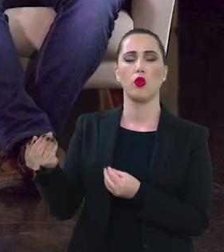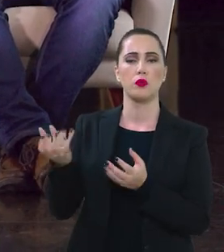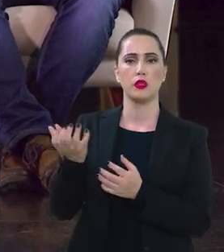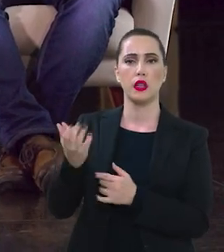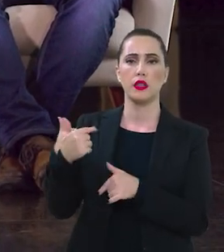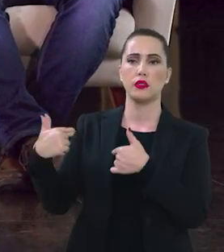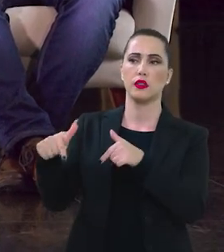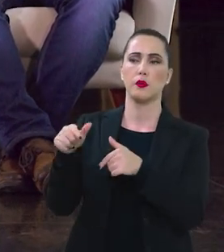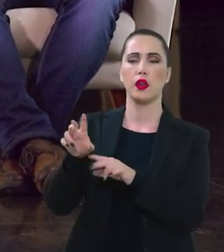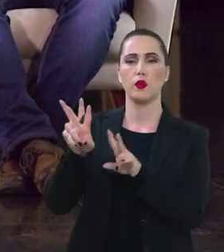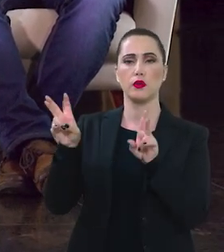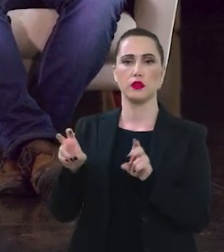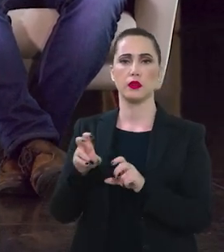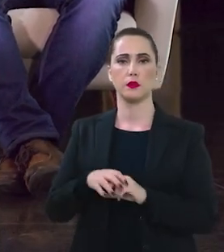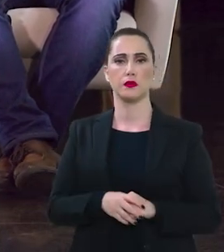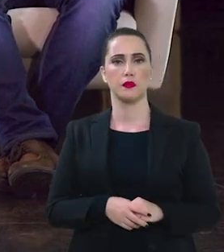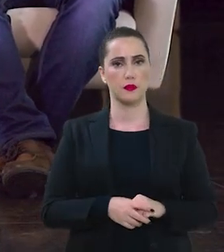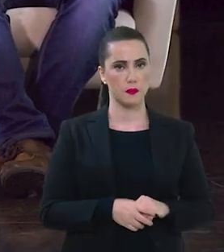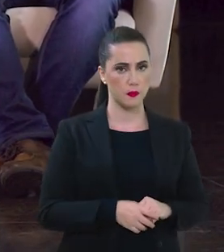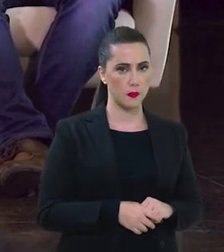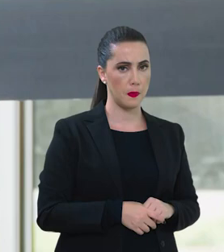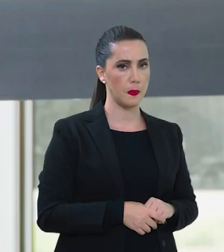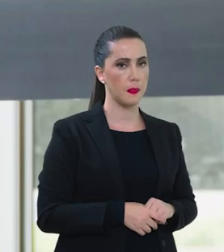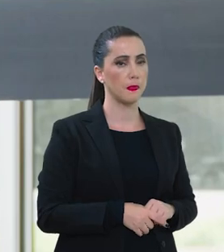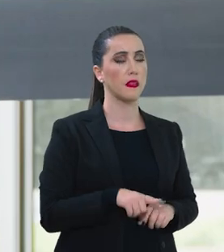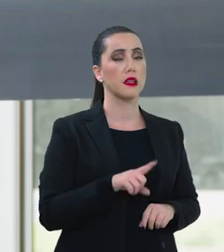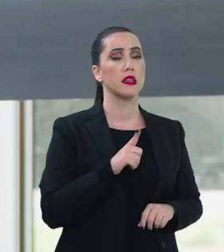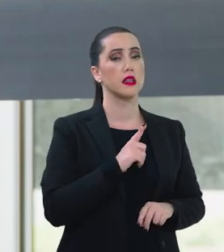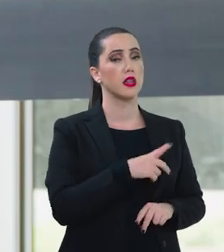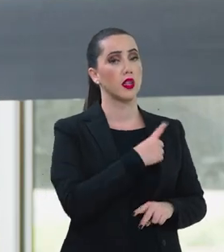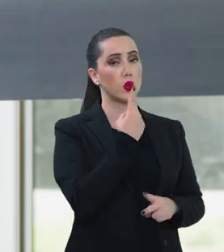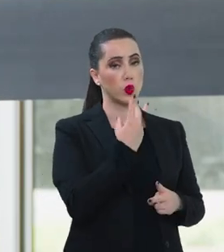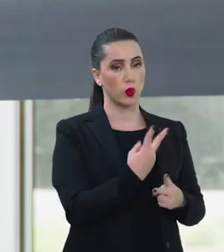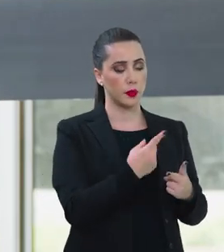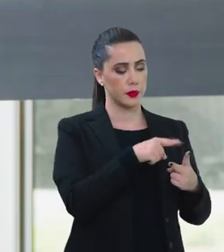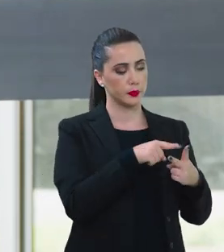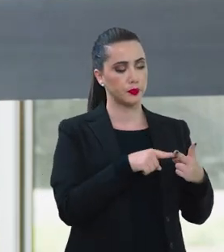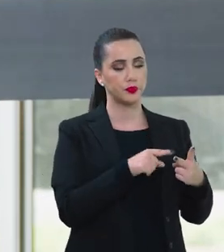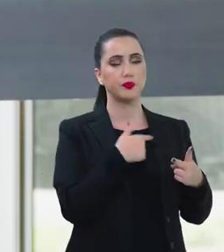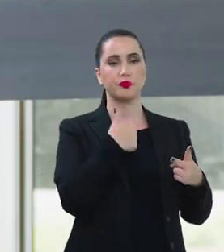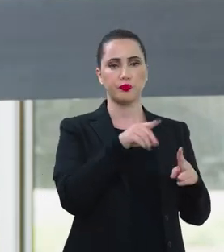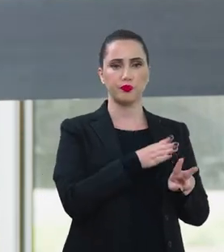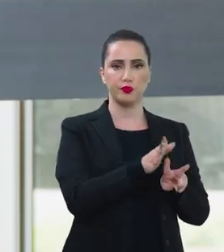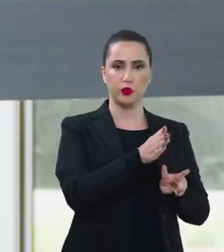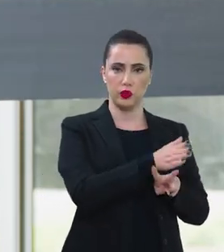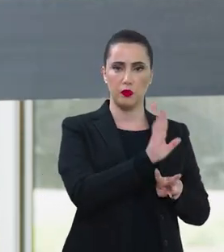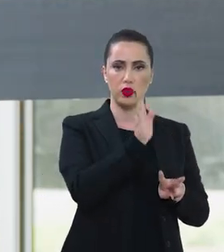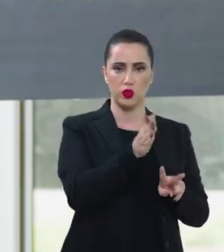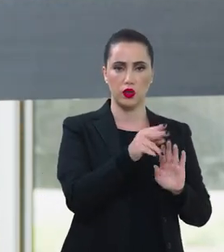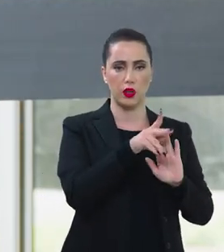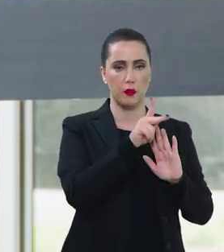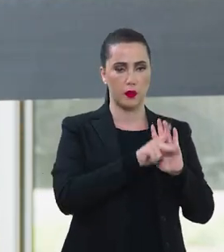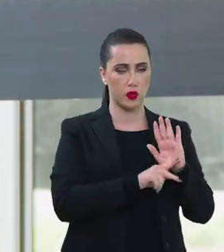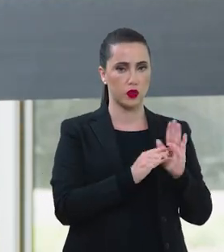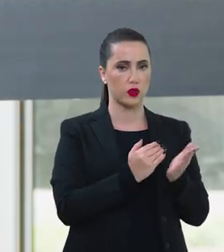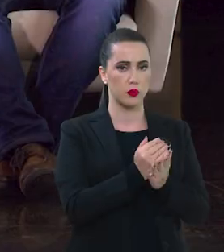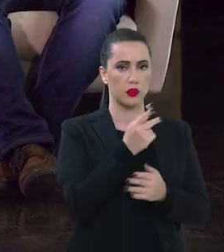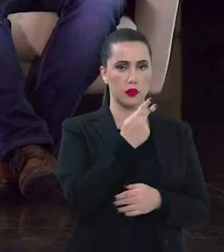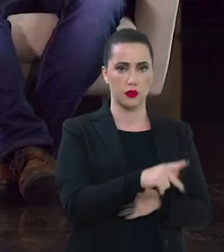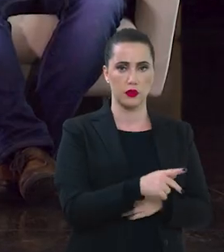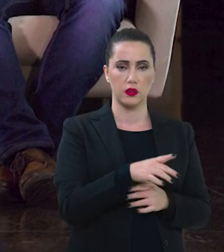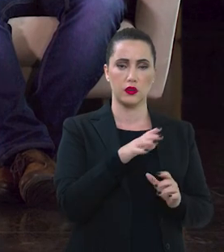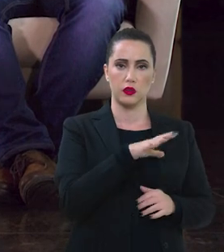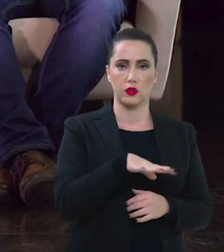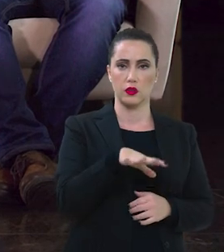querem trabalhar com essa questão no Pronace? Tem duas ações que já estão acontecendo, que são projetos que a gente tem em piloto aqui,